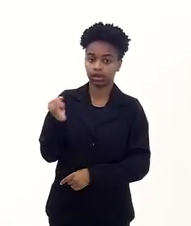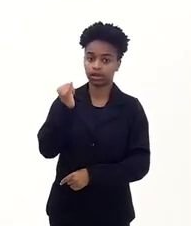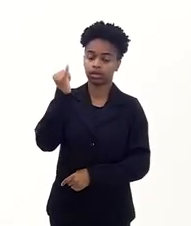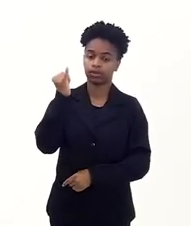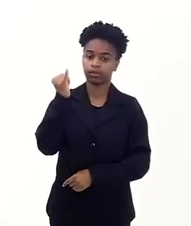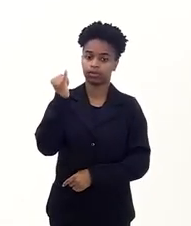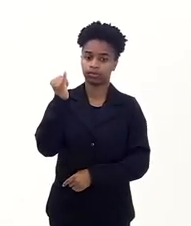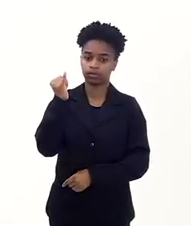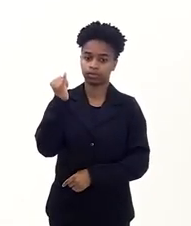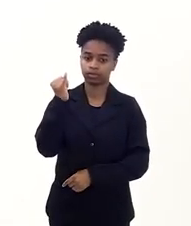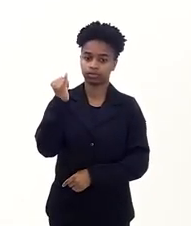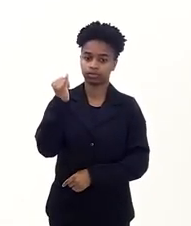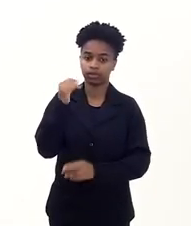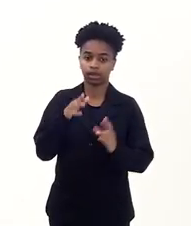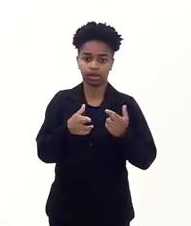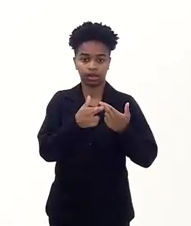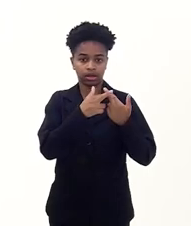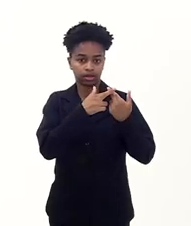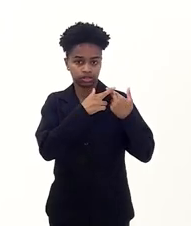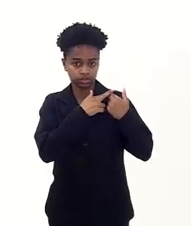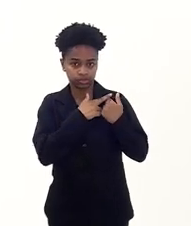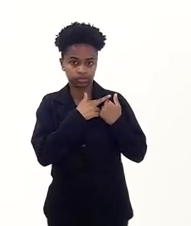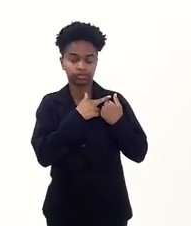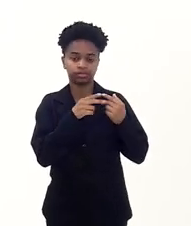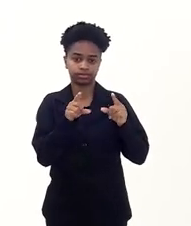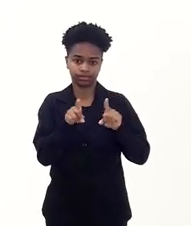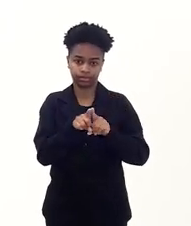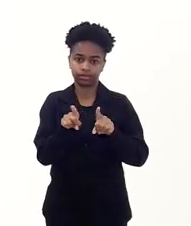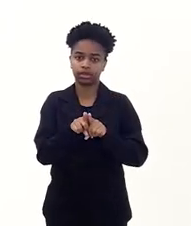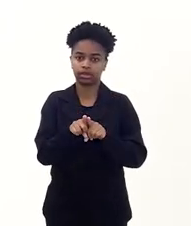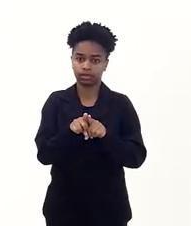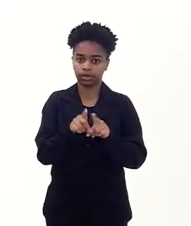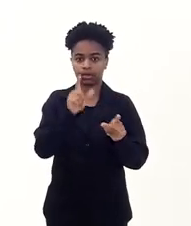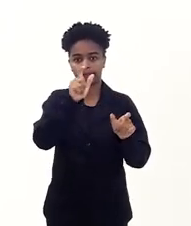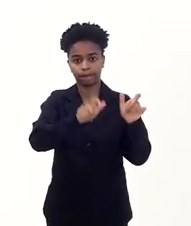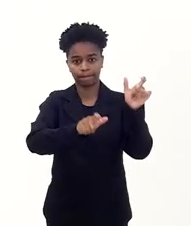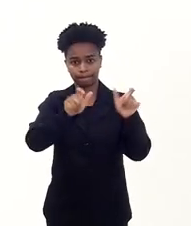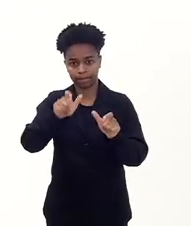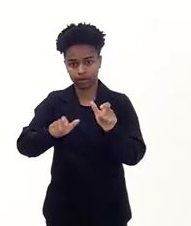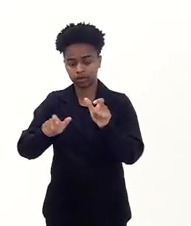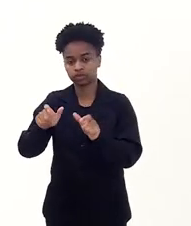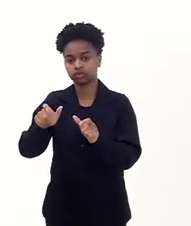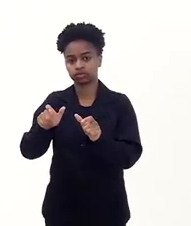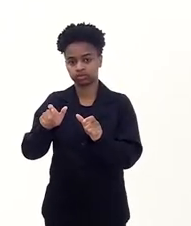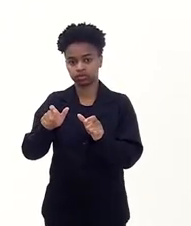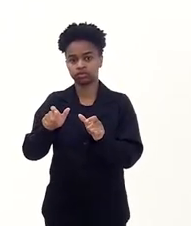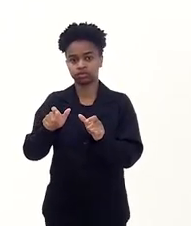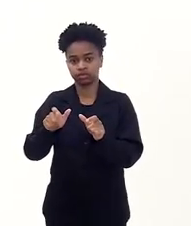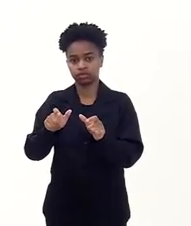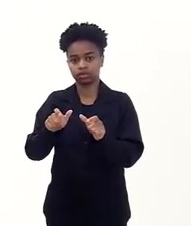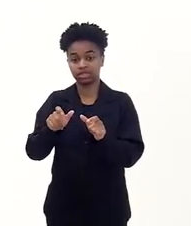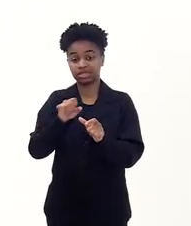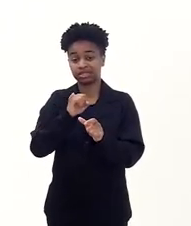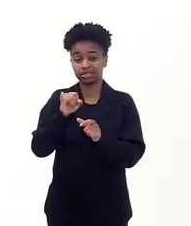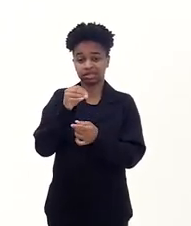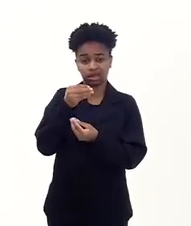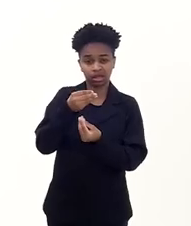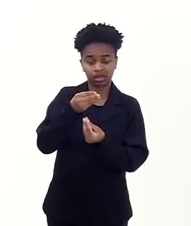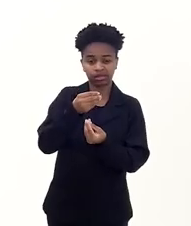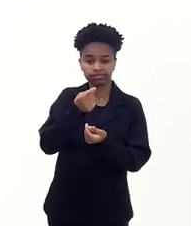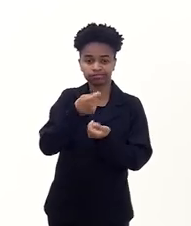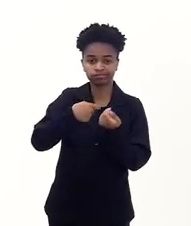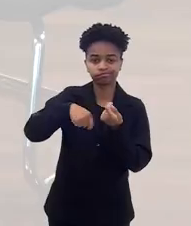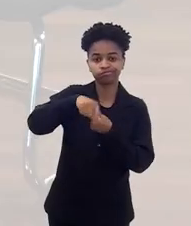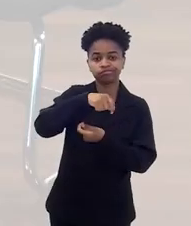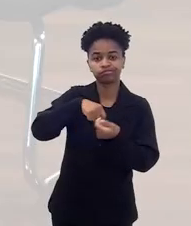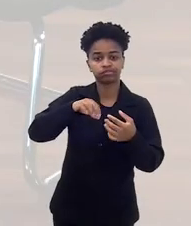a responsabilização também das pessoas que estão envolvidas no crime